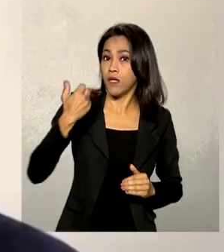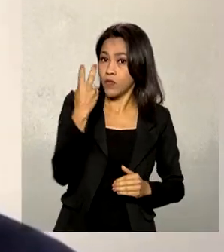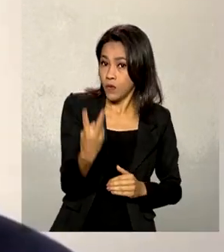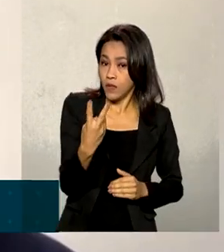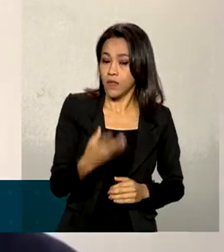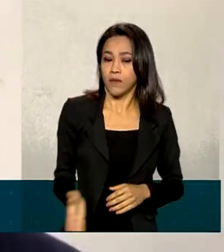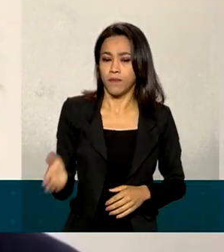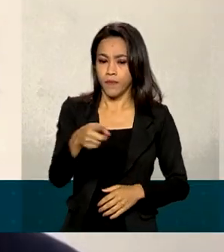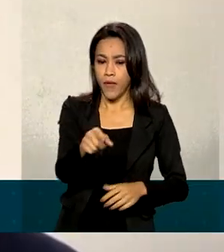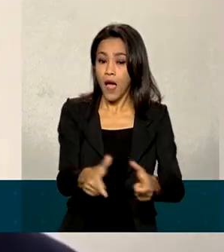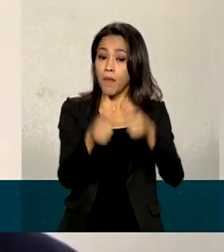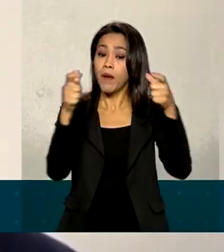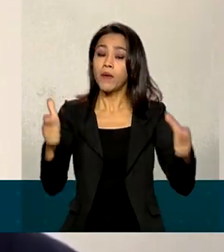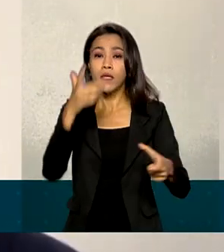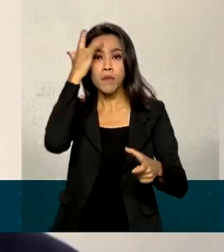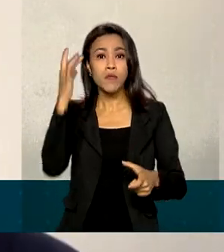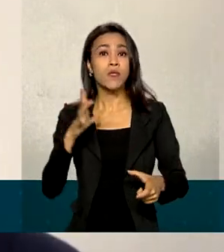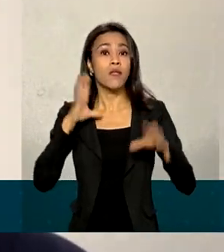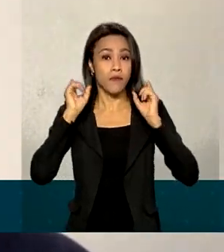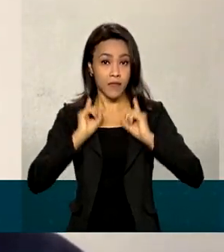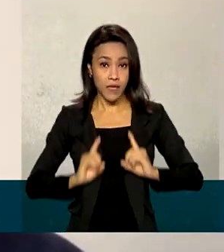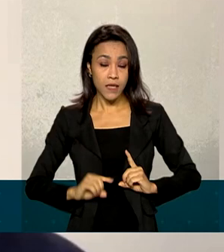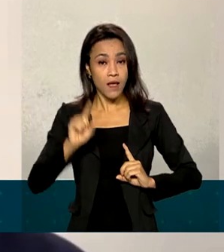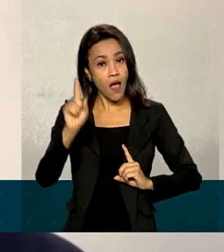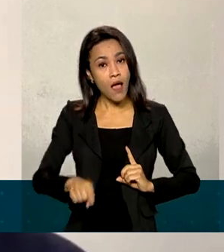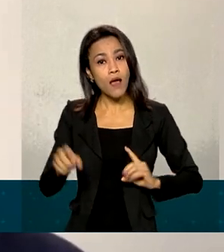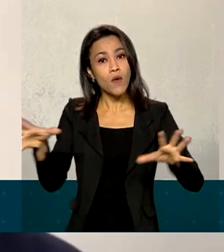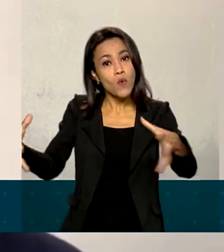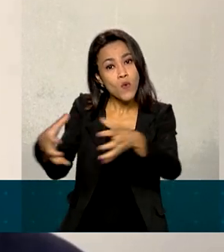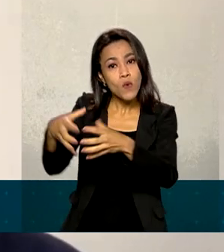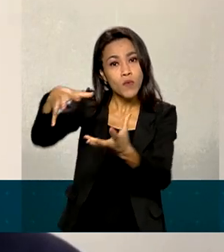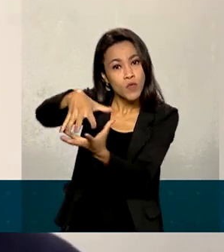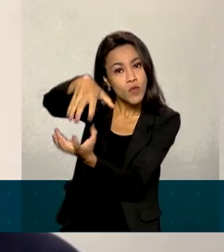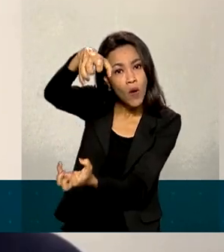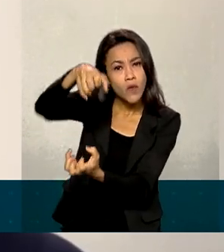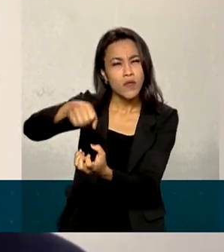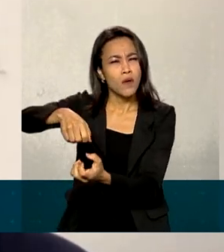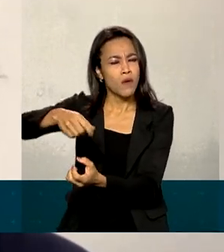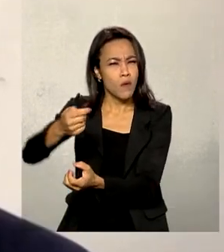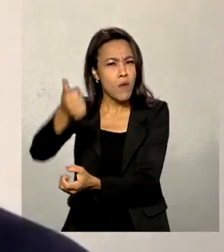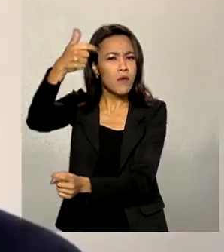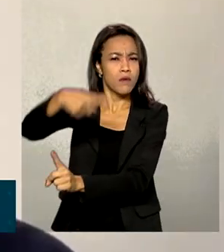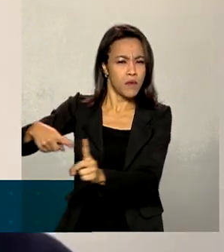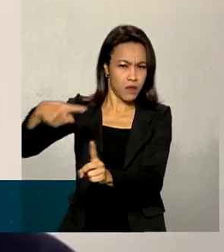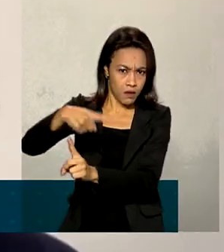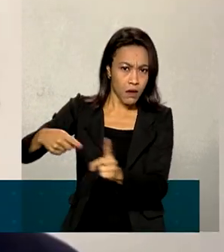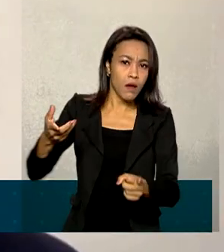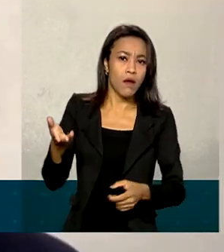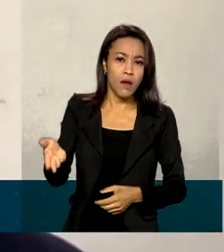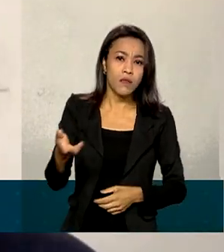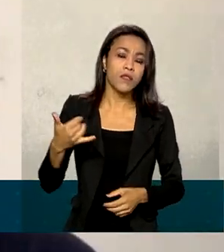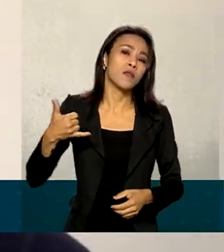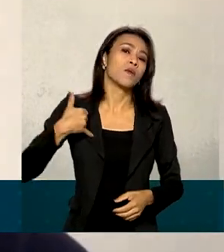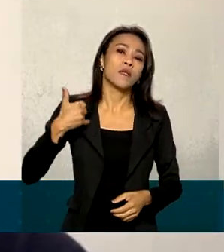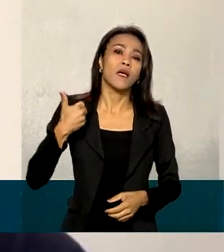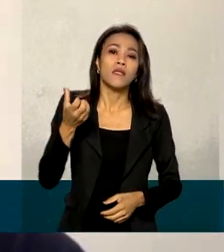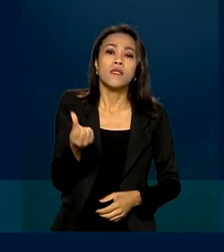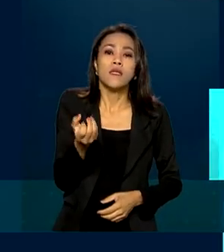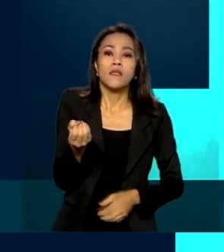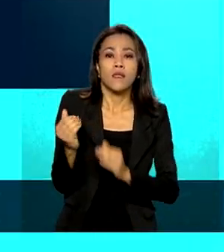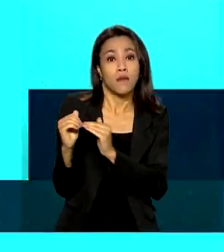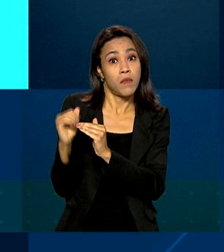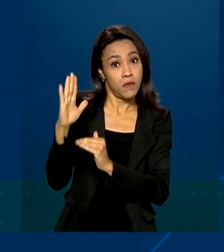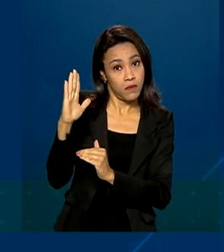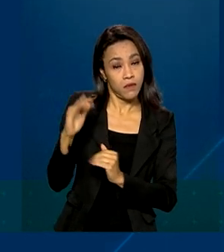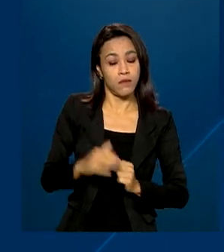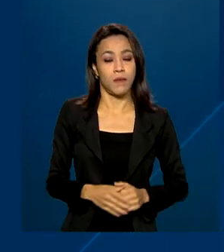pessoas com deficiência são pessoas idosas, quase metade delas com 60 anos ou mais de idade.